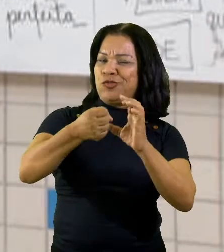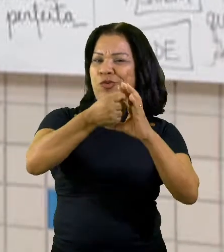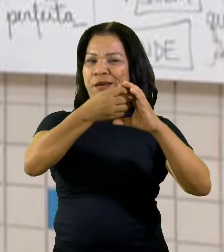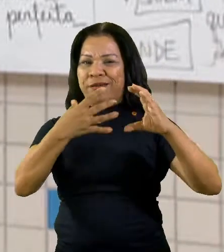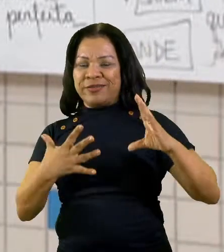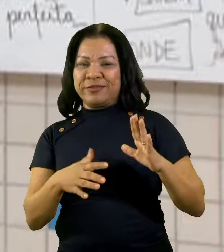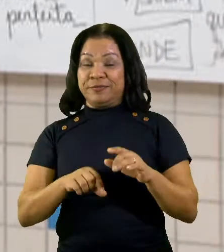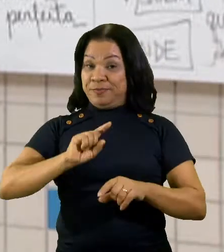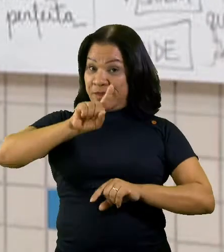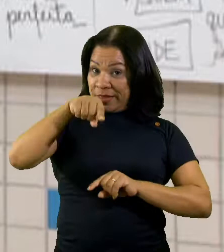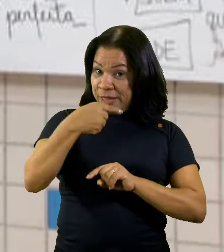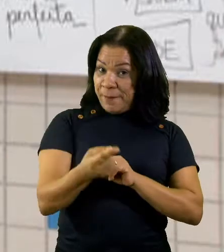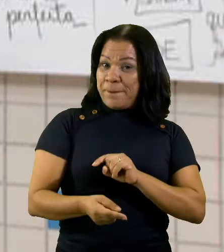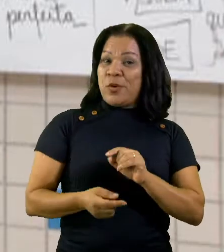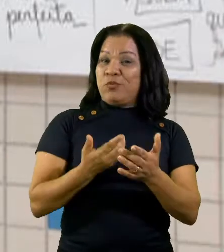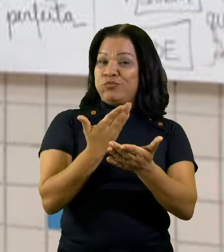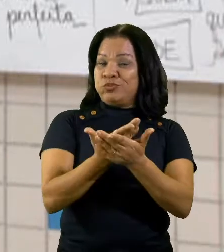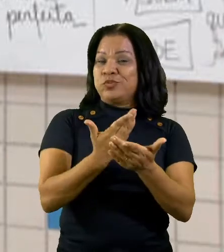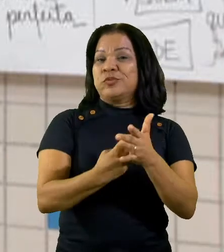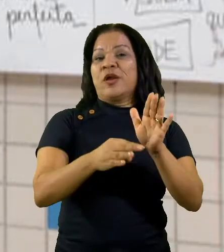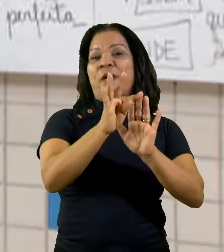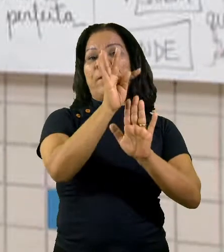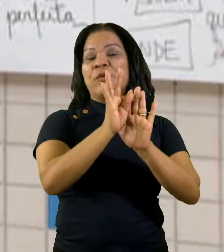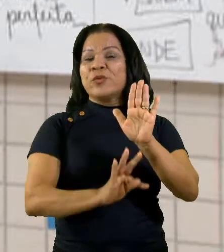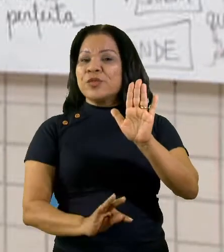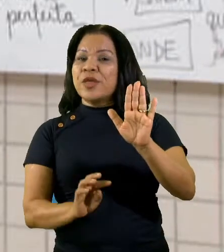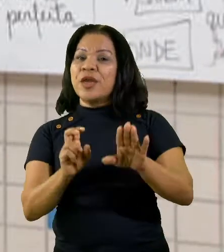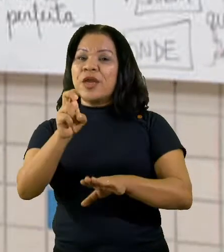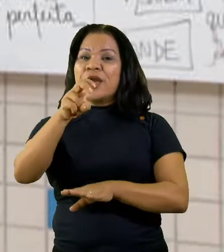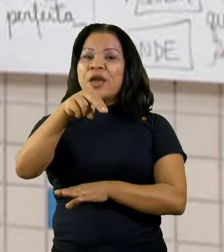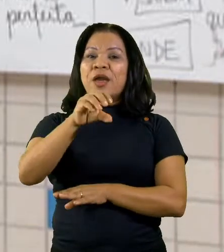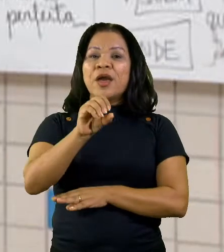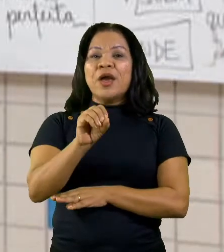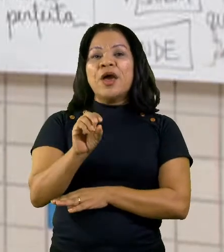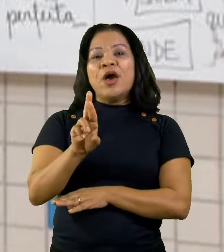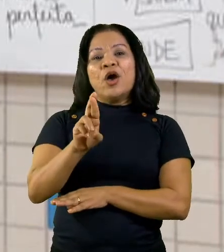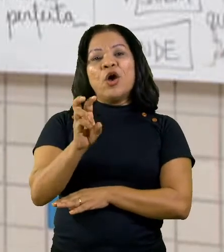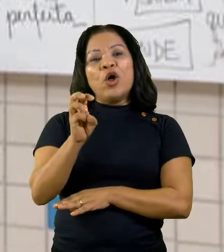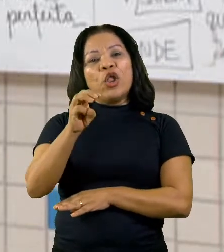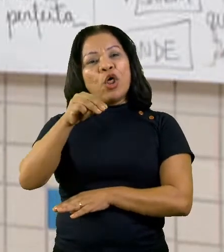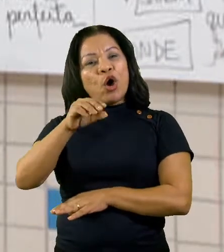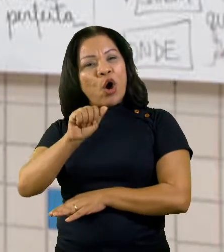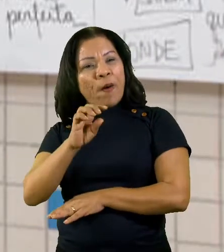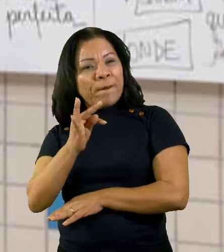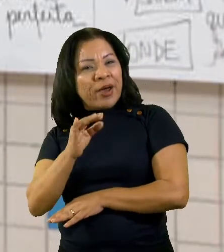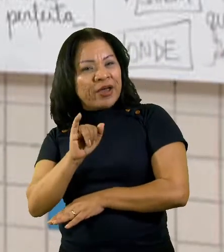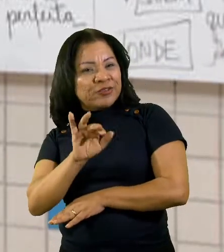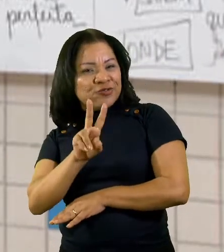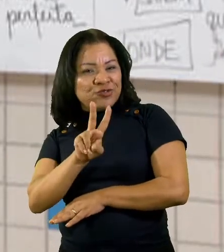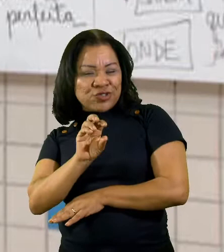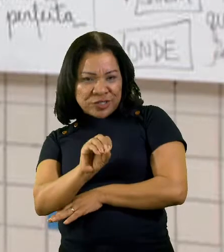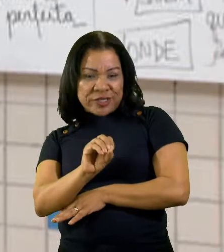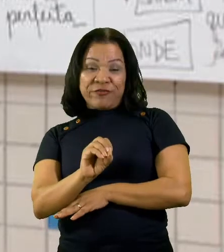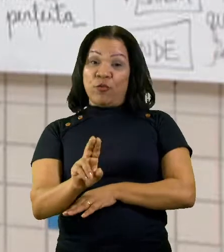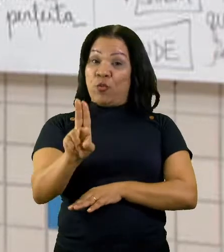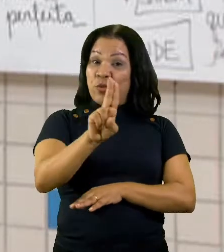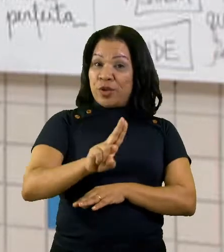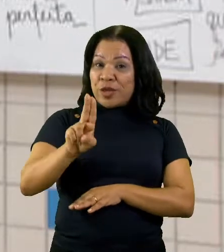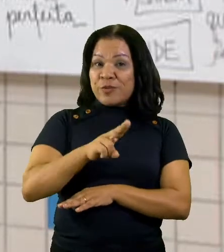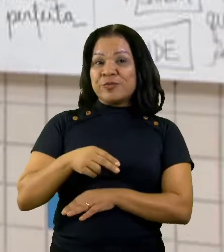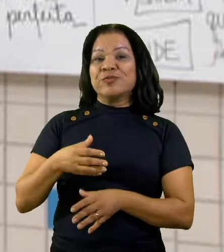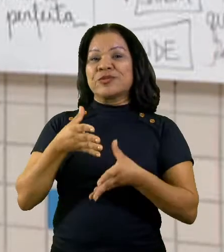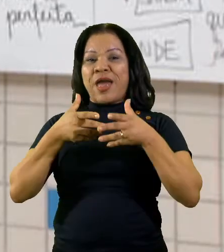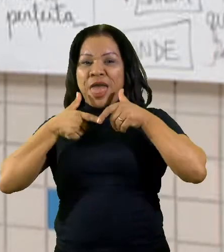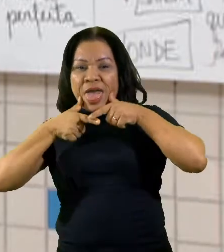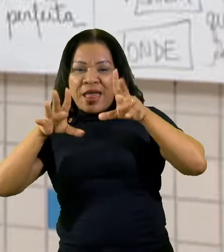estudamos sobre o texto normativo ou legal, que utiliza muito a linguagem formal e